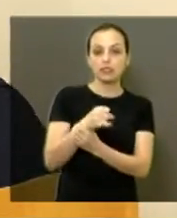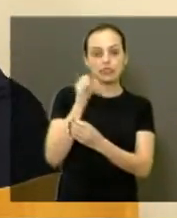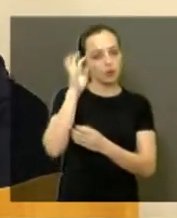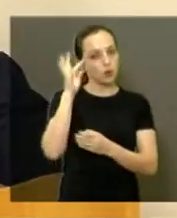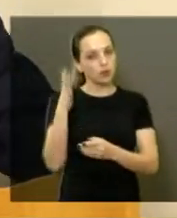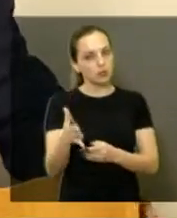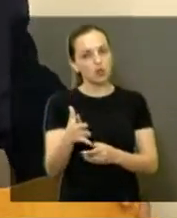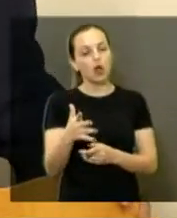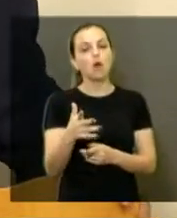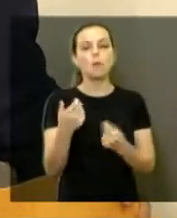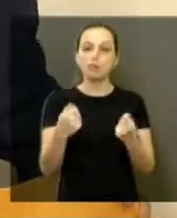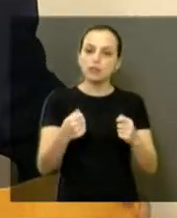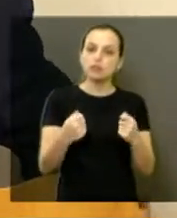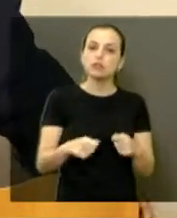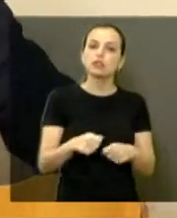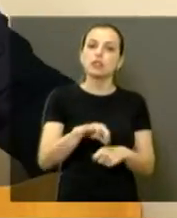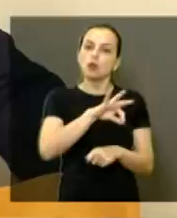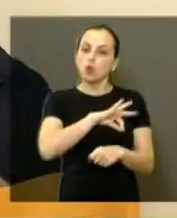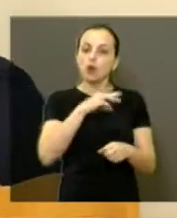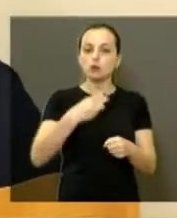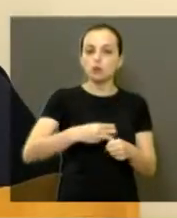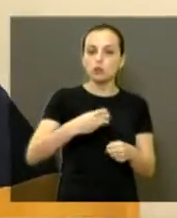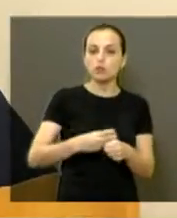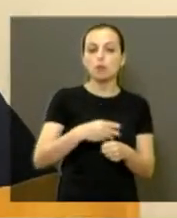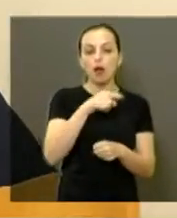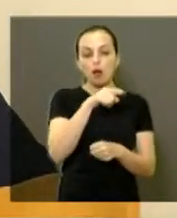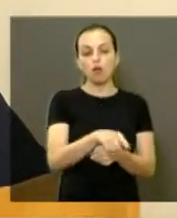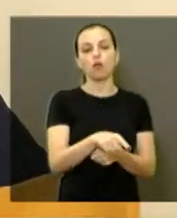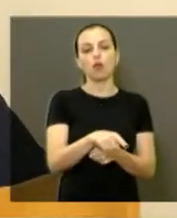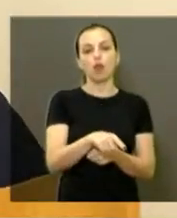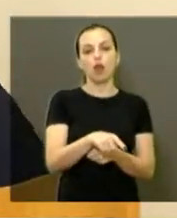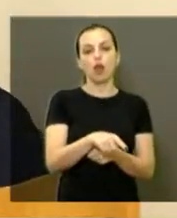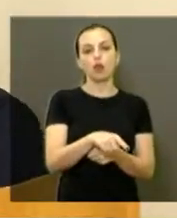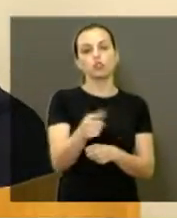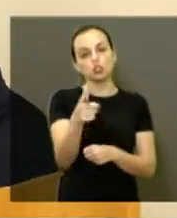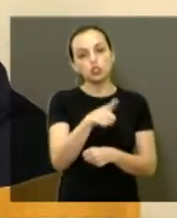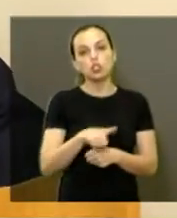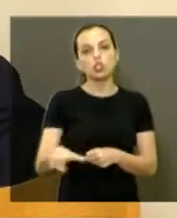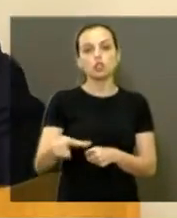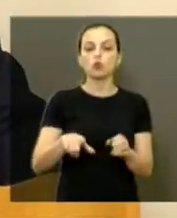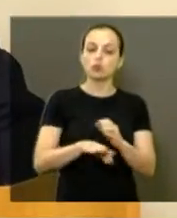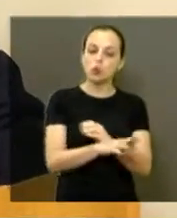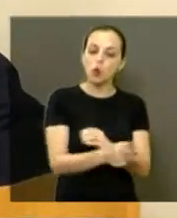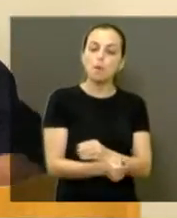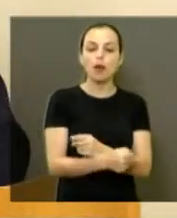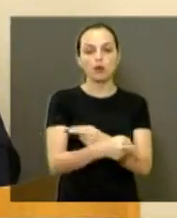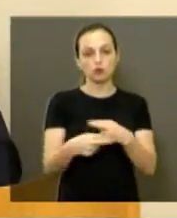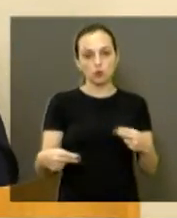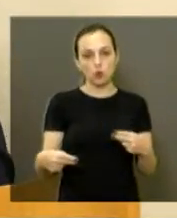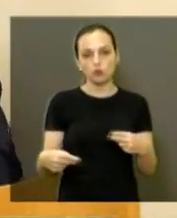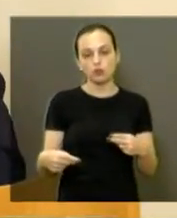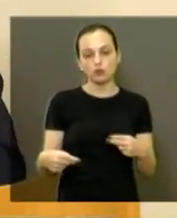não tem a guarda municipal, bota o guarda de final de semana, porque é pela oitava vez, levaram, para vocês terem uma noção de lá,